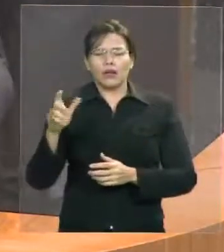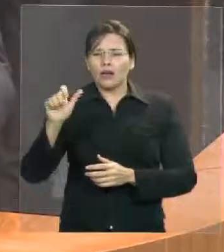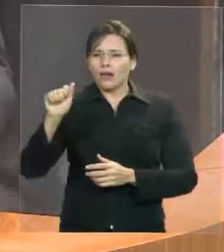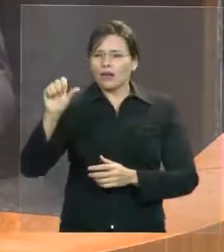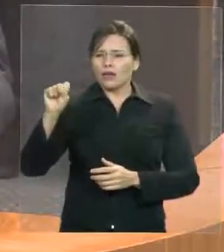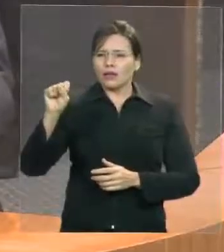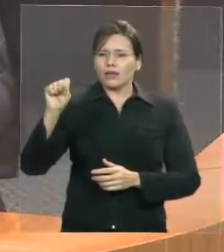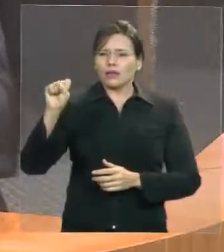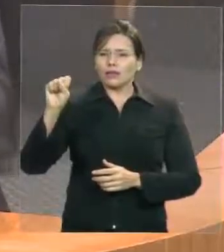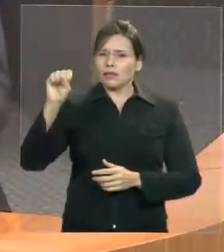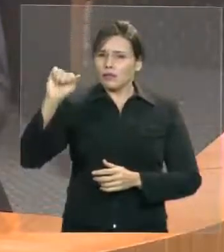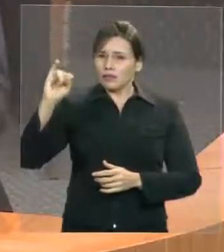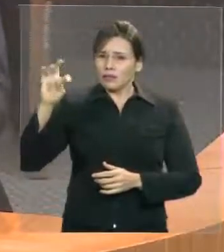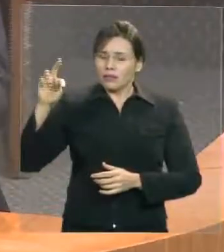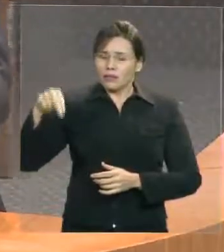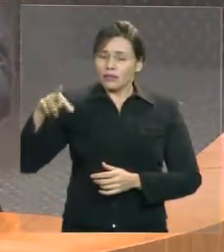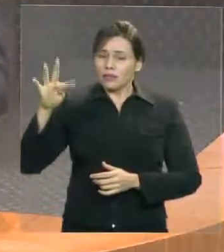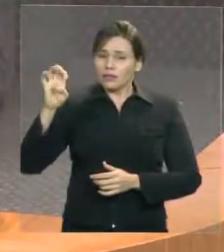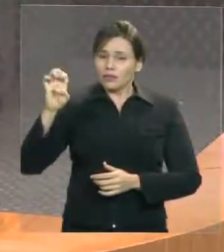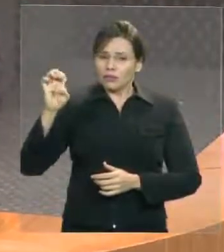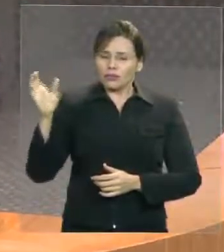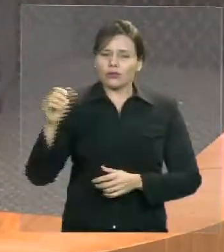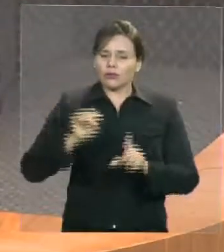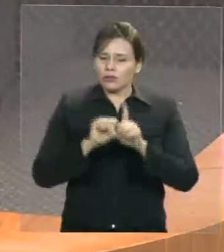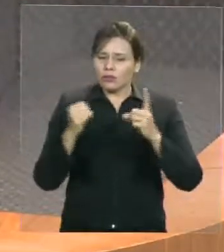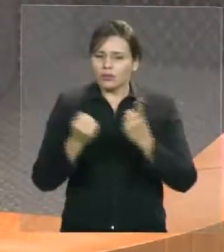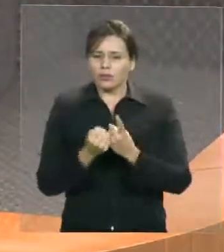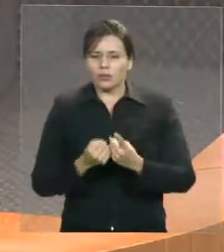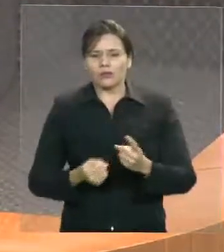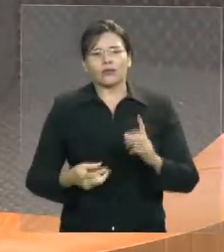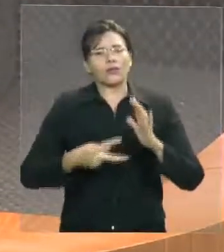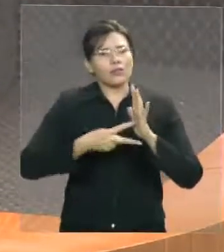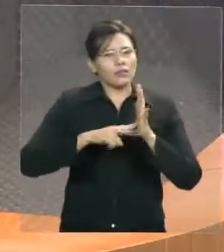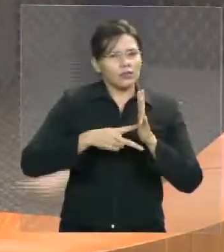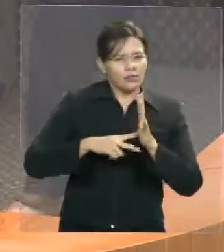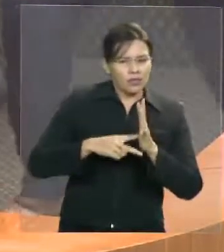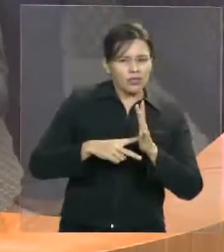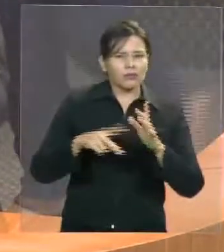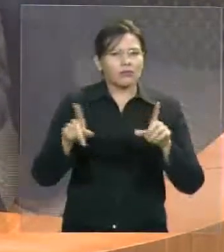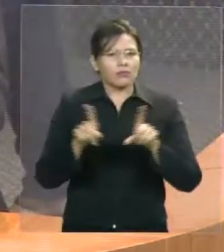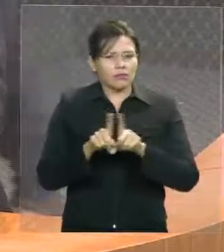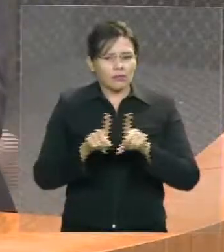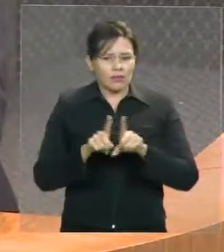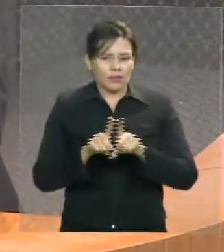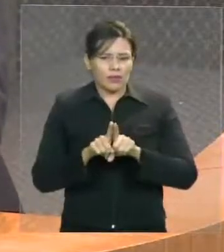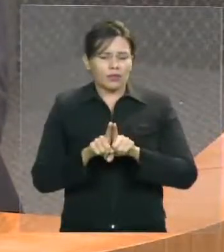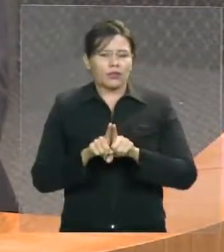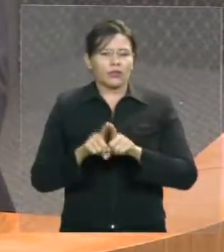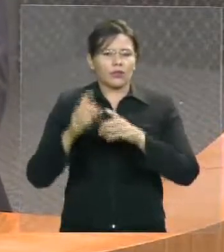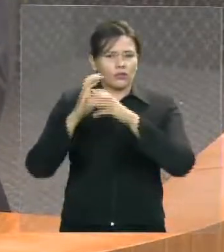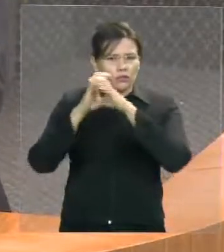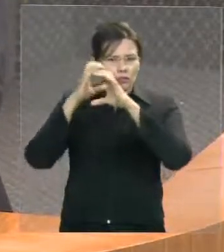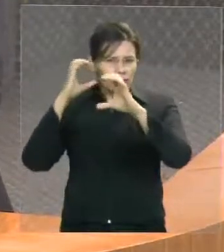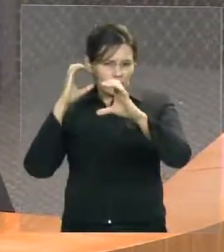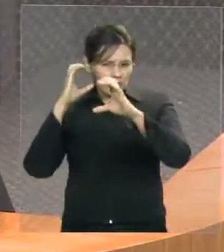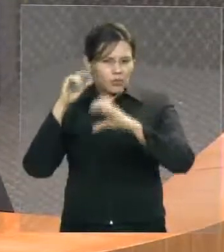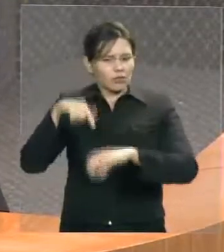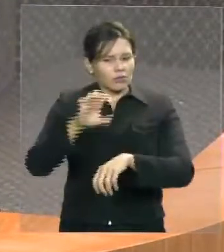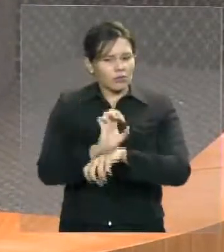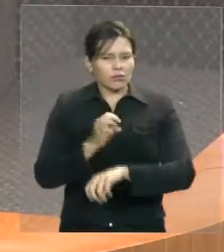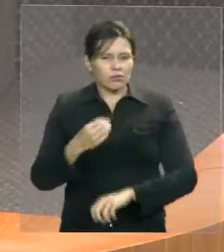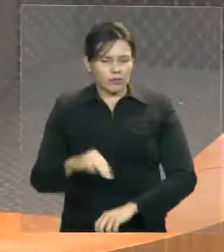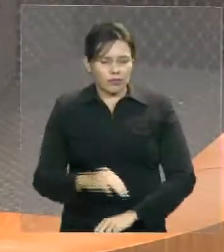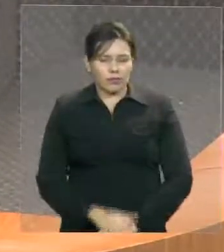Sindicato dos Auditores Estaduais de Controle Externo do Maranhão, Sindicato dos Engenheiros no Estado do